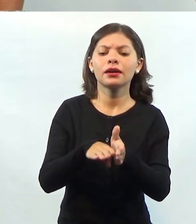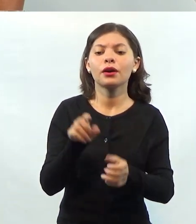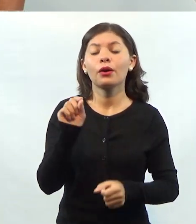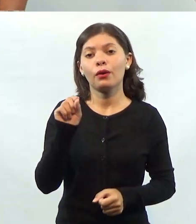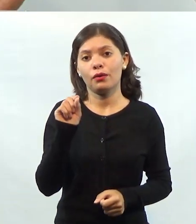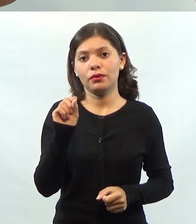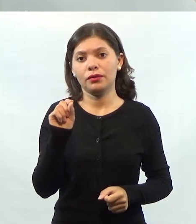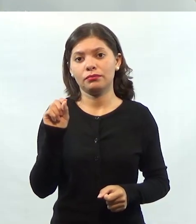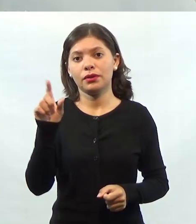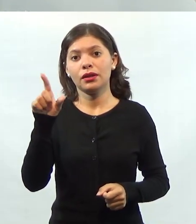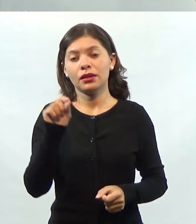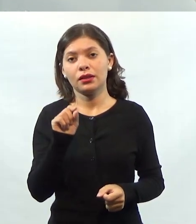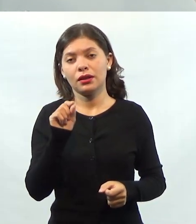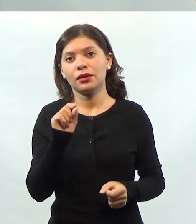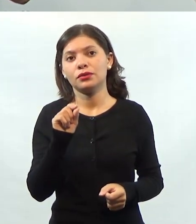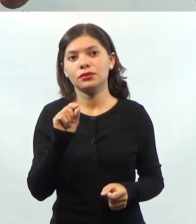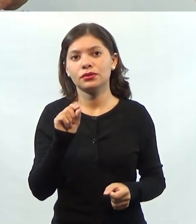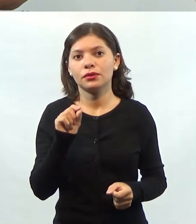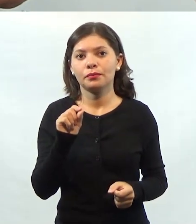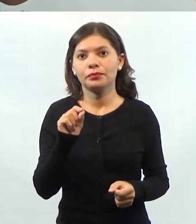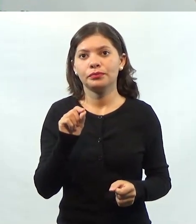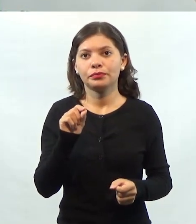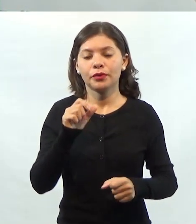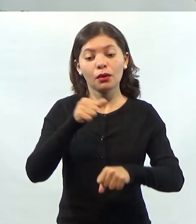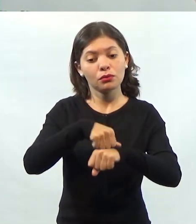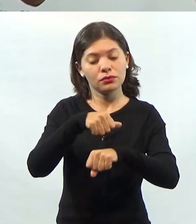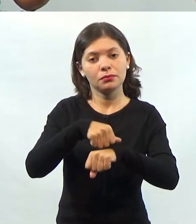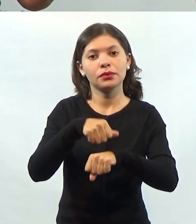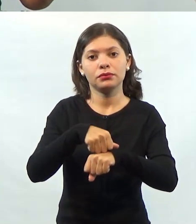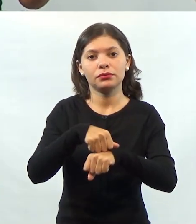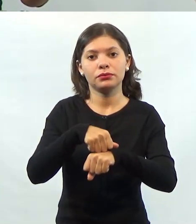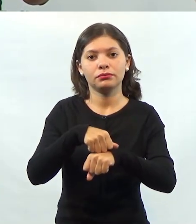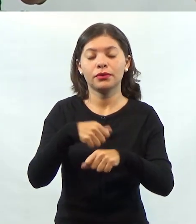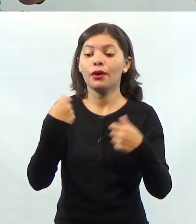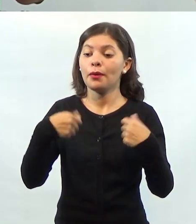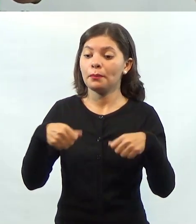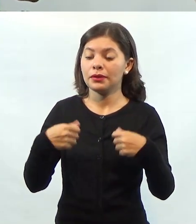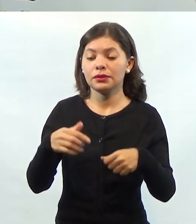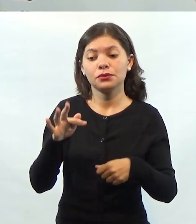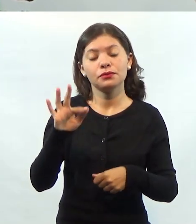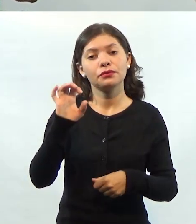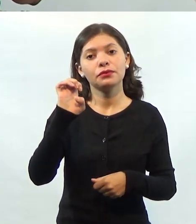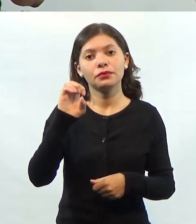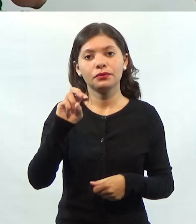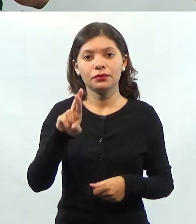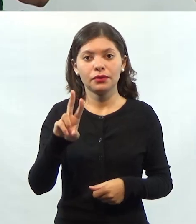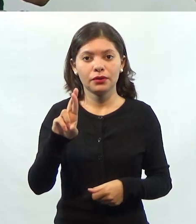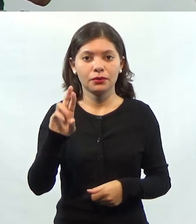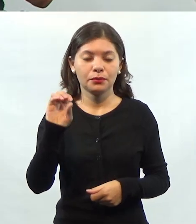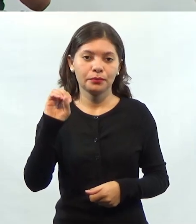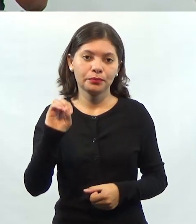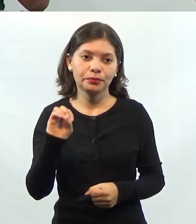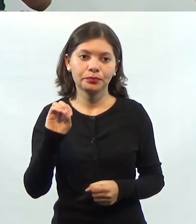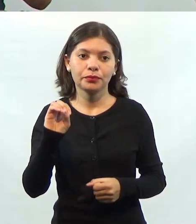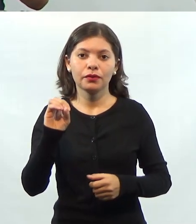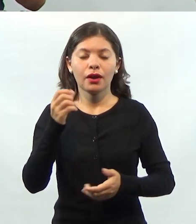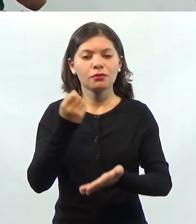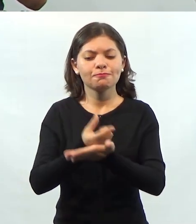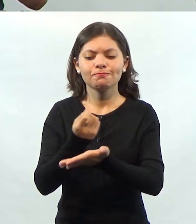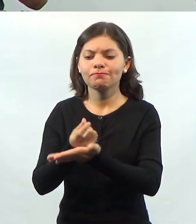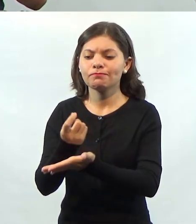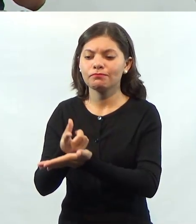traz o cimento. E aí você vai comprar o cimento e levar para ele, olha, agora eu preciso de tanta de ferro. E assim você vai comprar os insumos e vai,